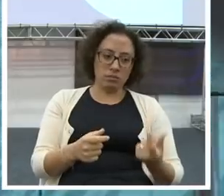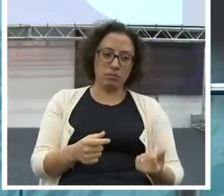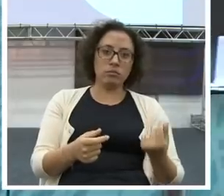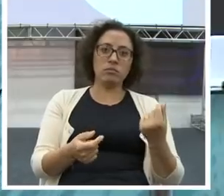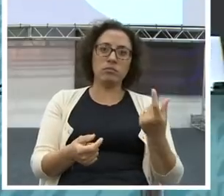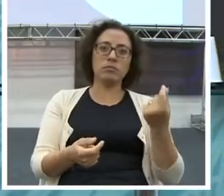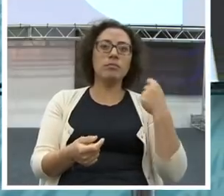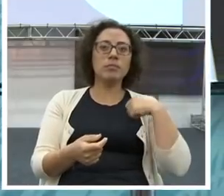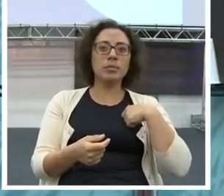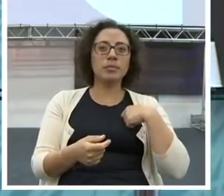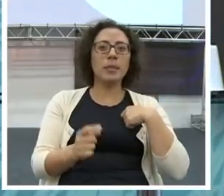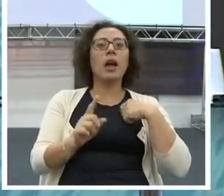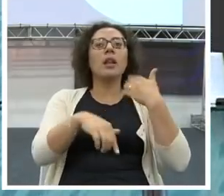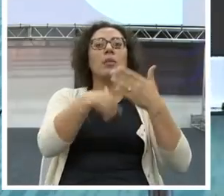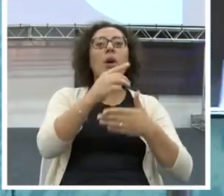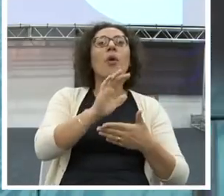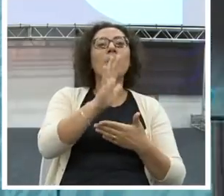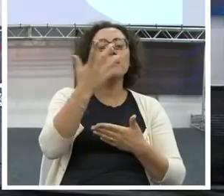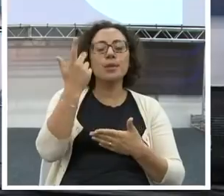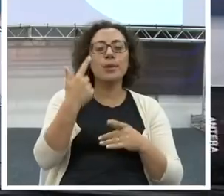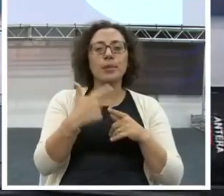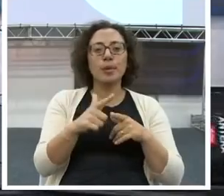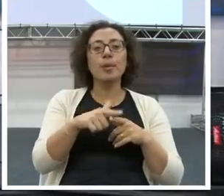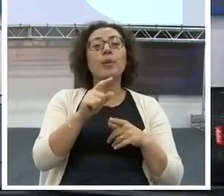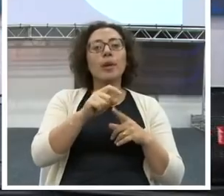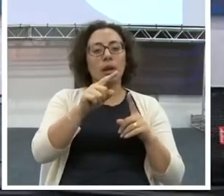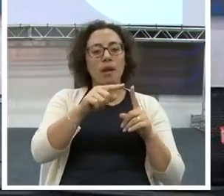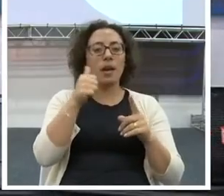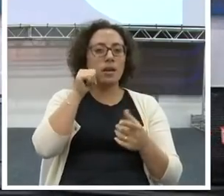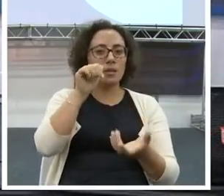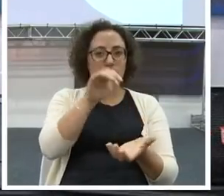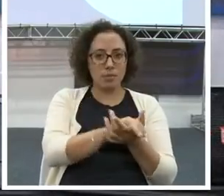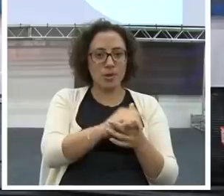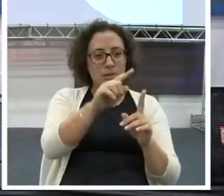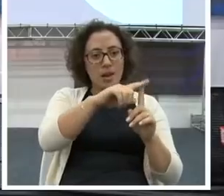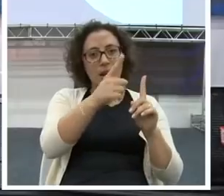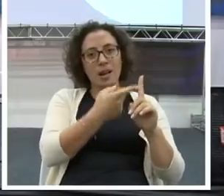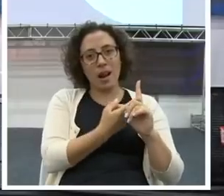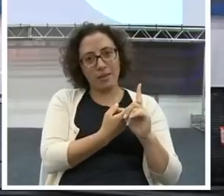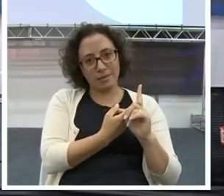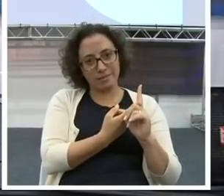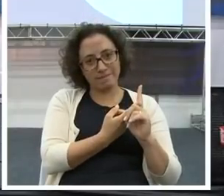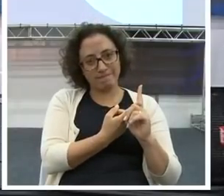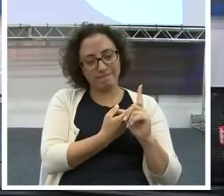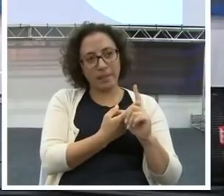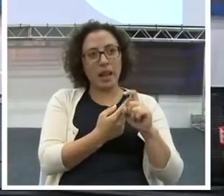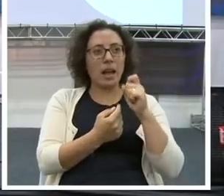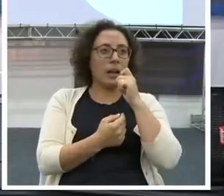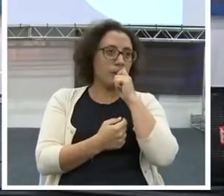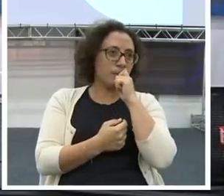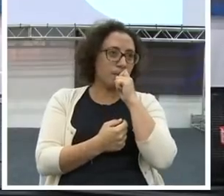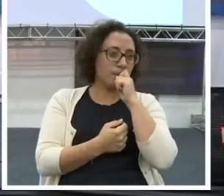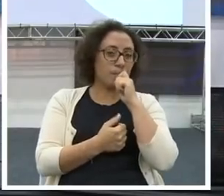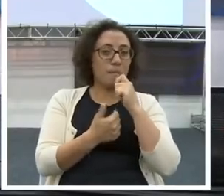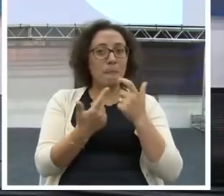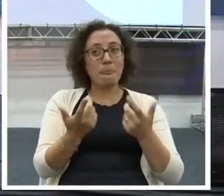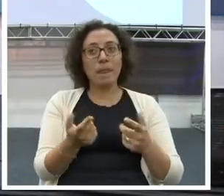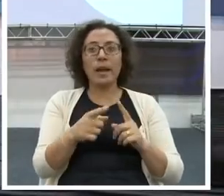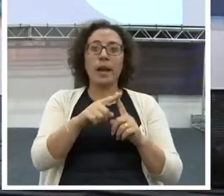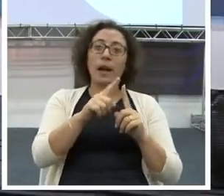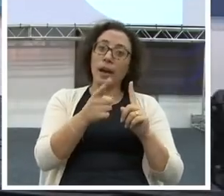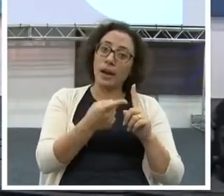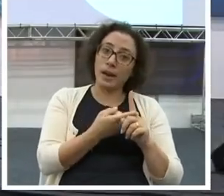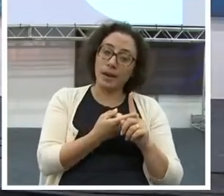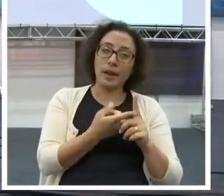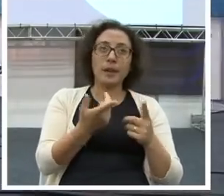A esposa ficou grávida. A esposa grávida, ele falou o quê? A esposa queria trocar o